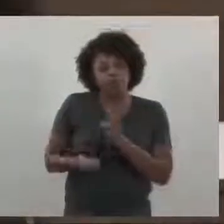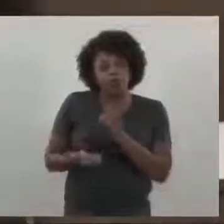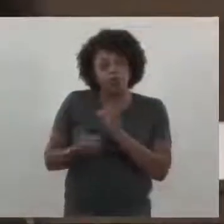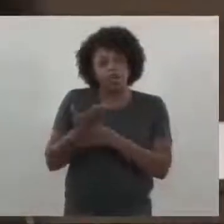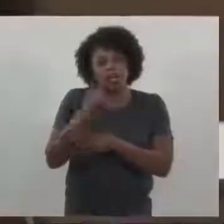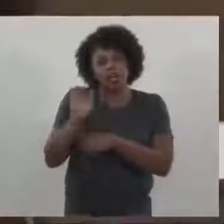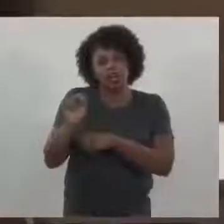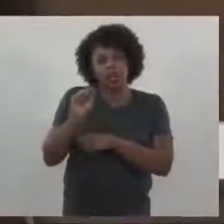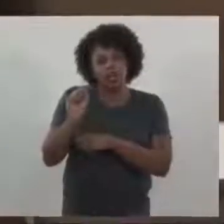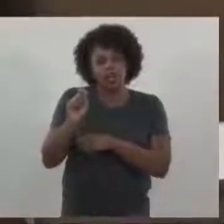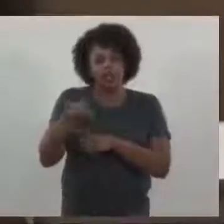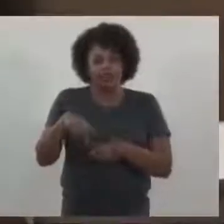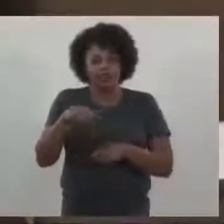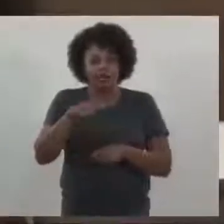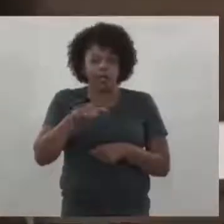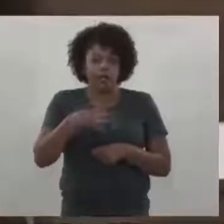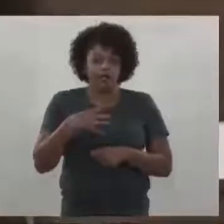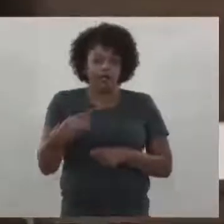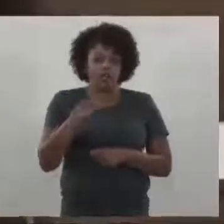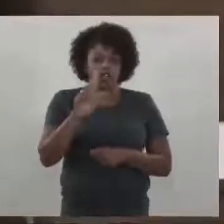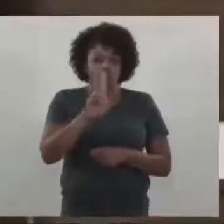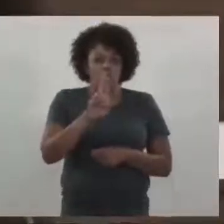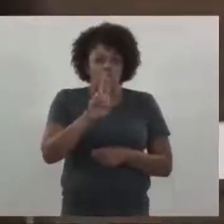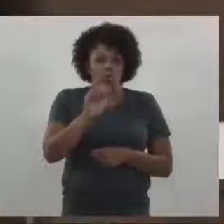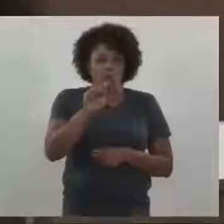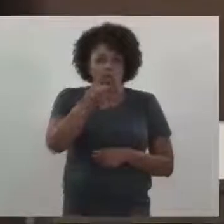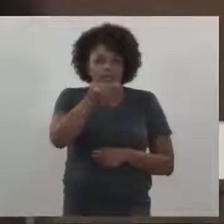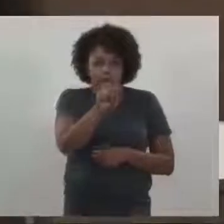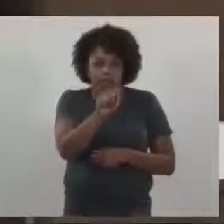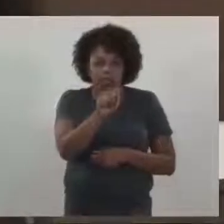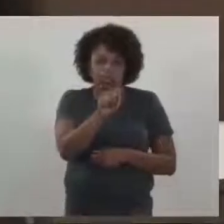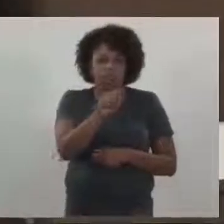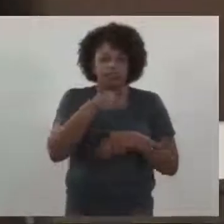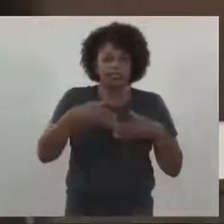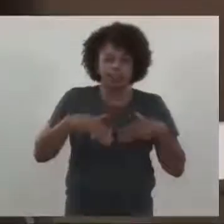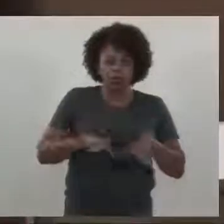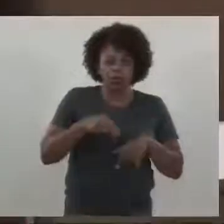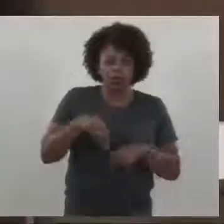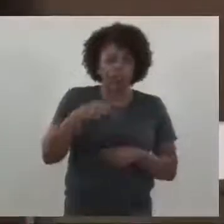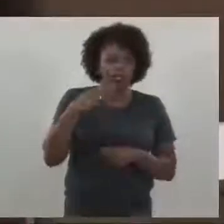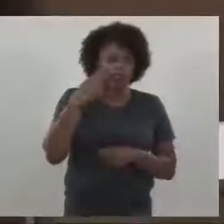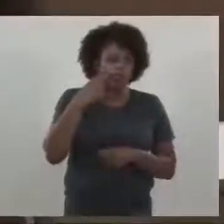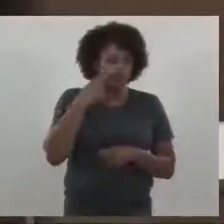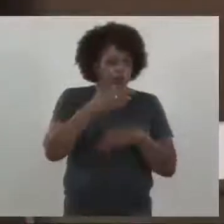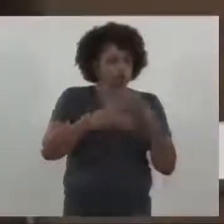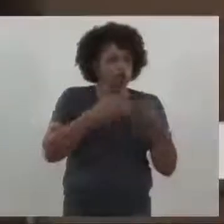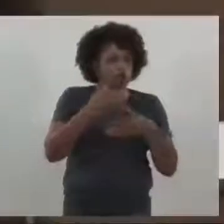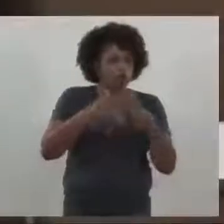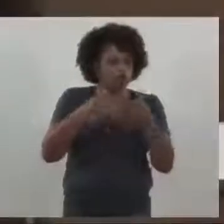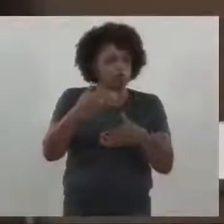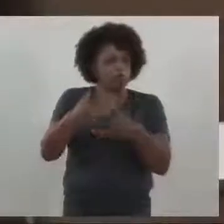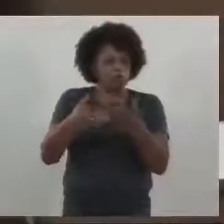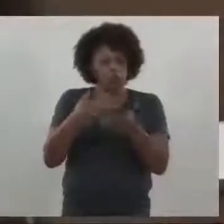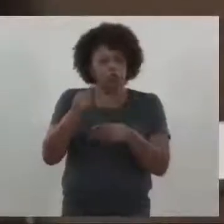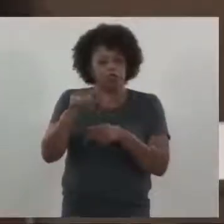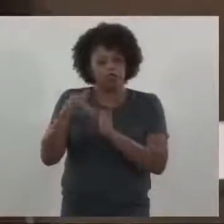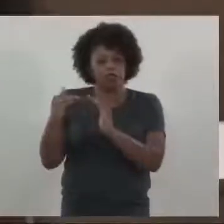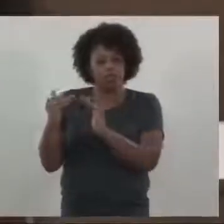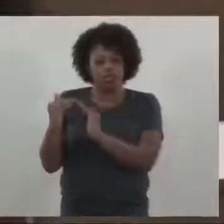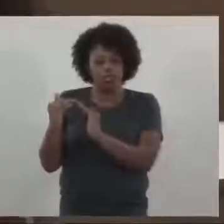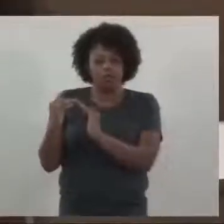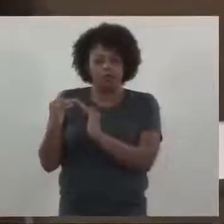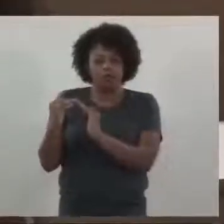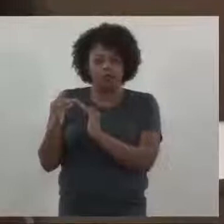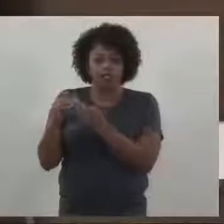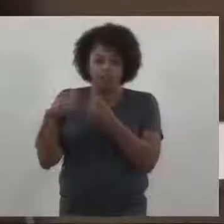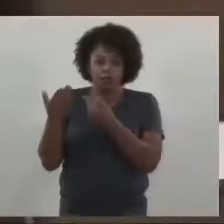a minha filha Lua nasceu em Vinhedo. Eu pude contar com vocês e agora é a hora de vocês poderem contar comigo